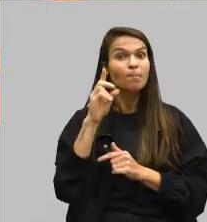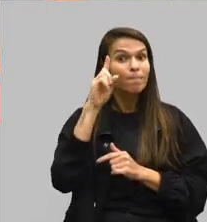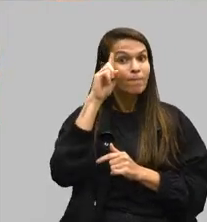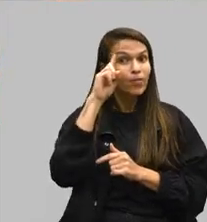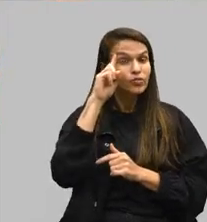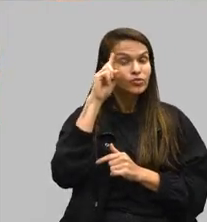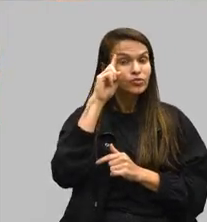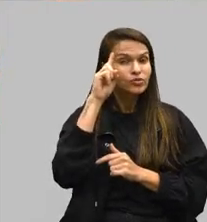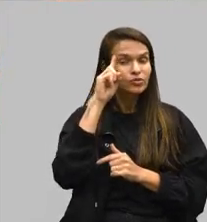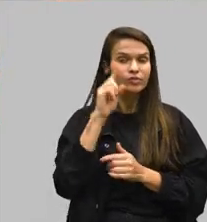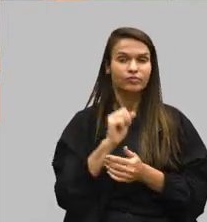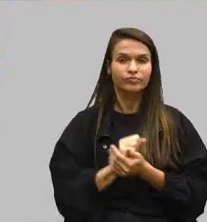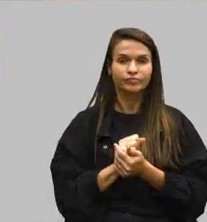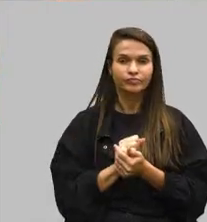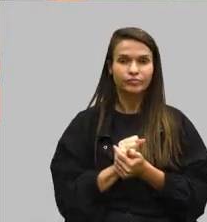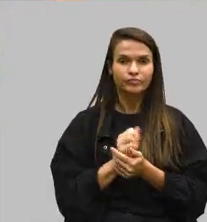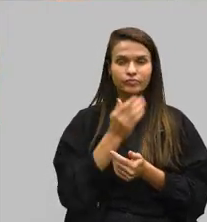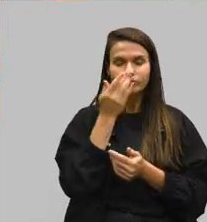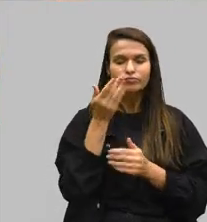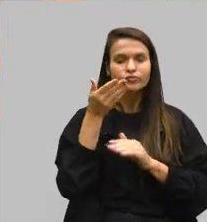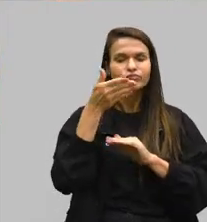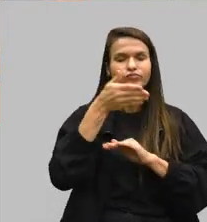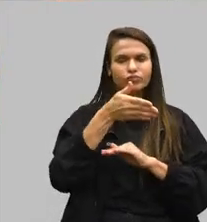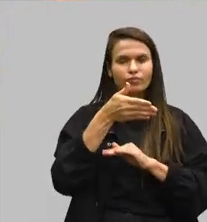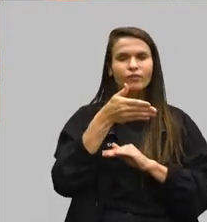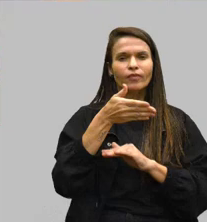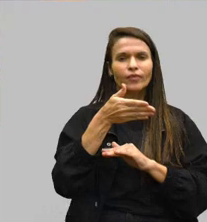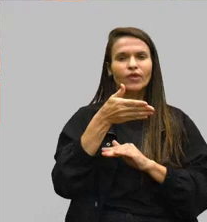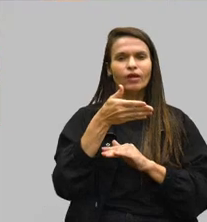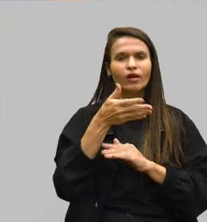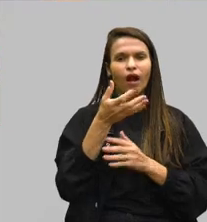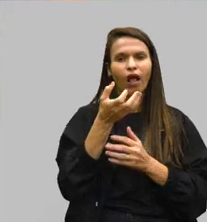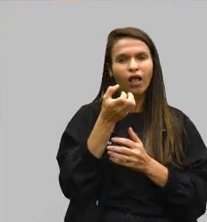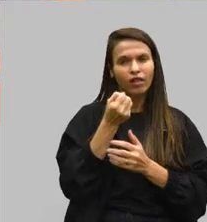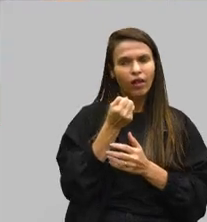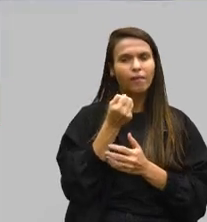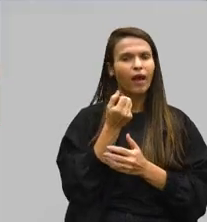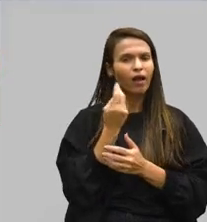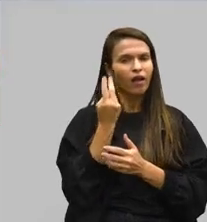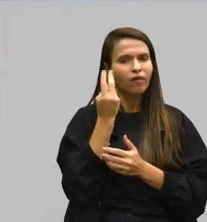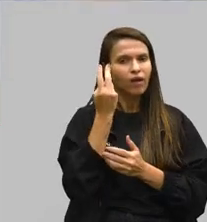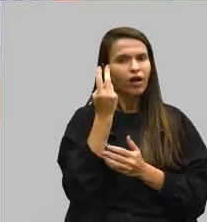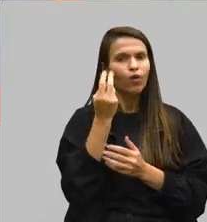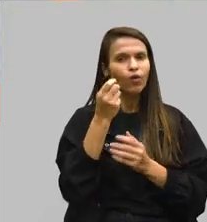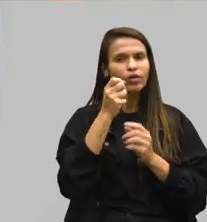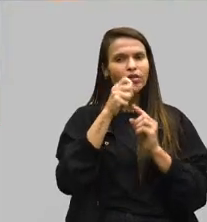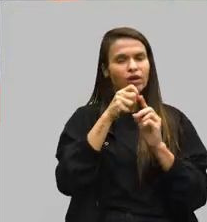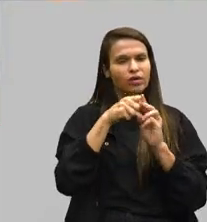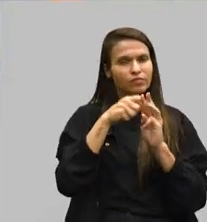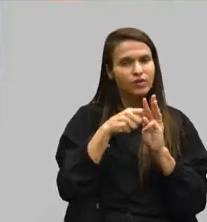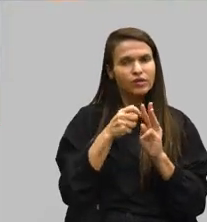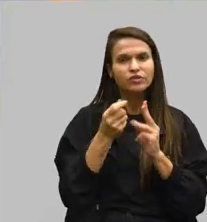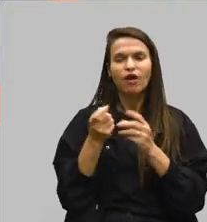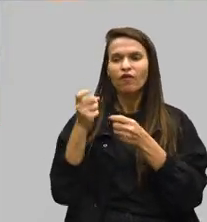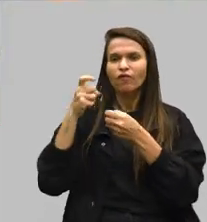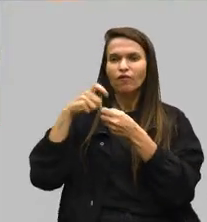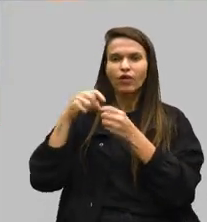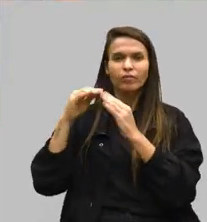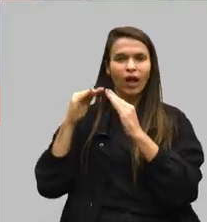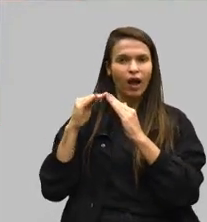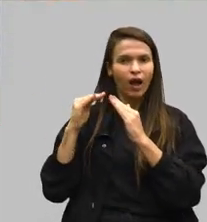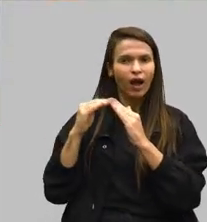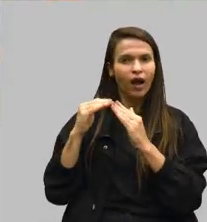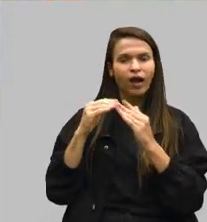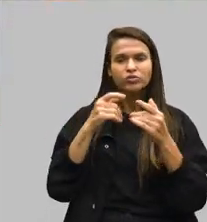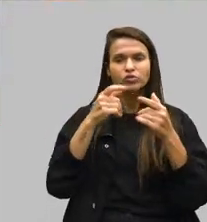A pessoa vai ali, ele ganha aquele valor em três meses, volta para a casa dele, em Norte de Minas ou em outros lugares,